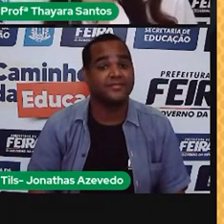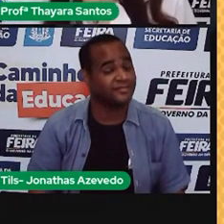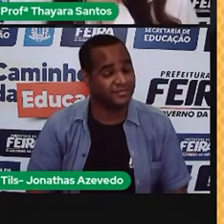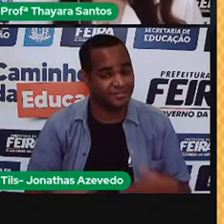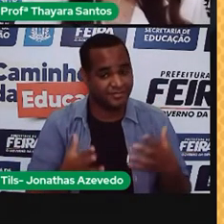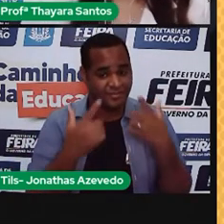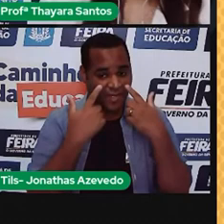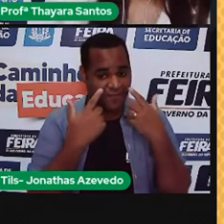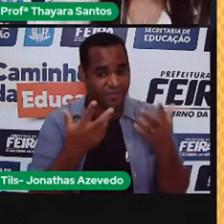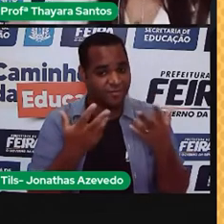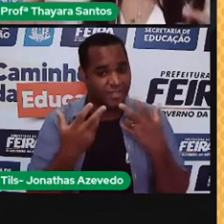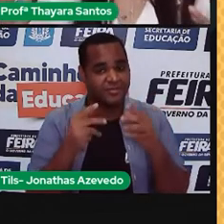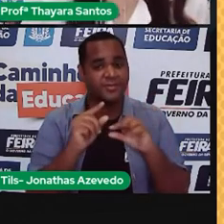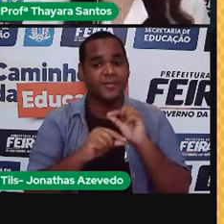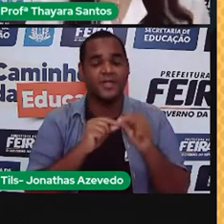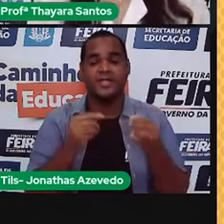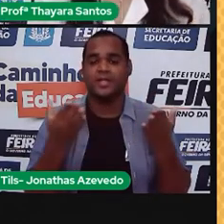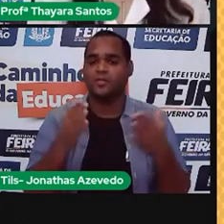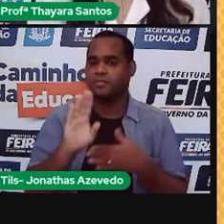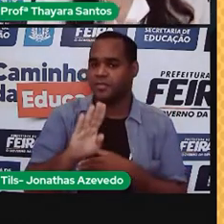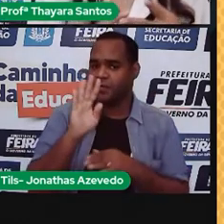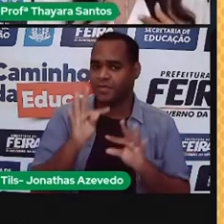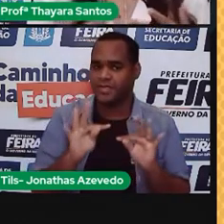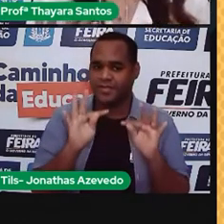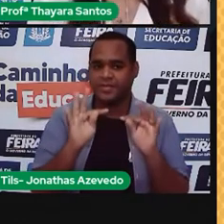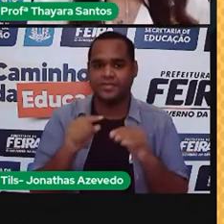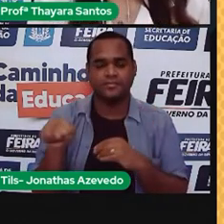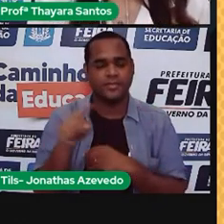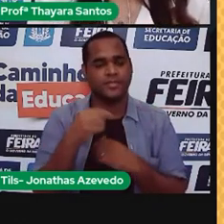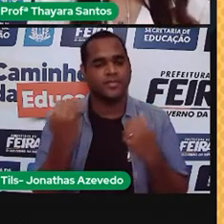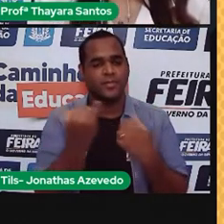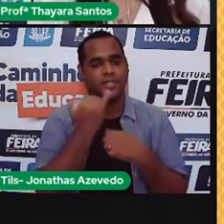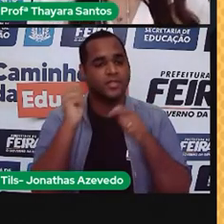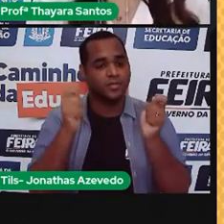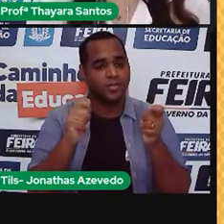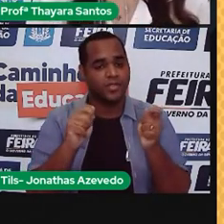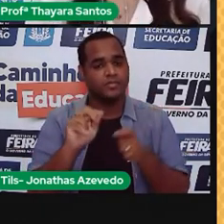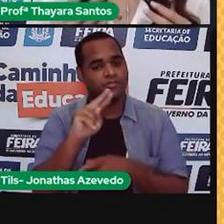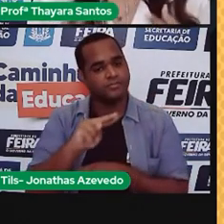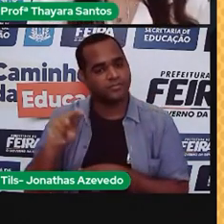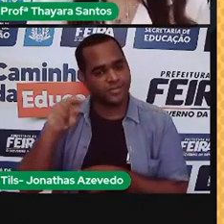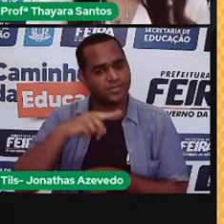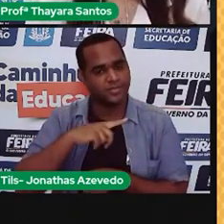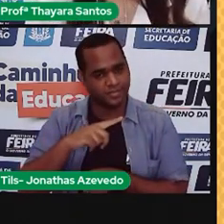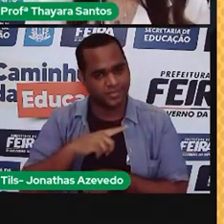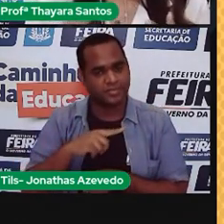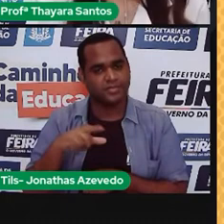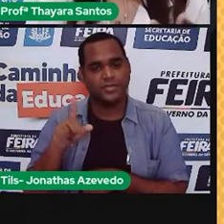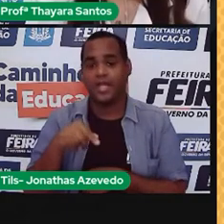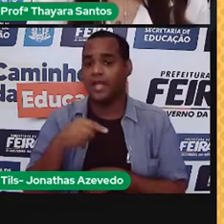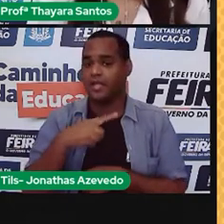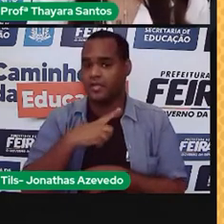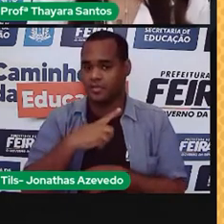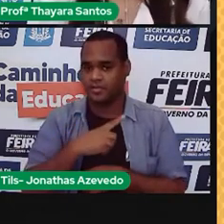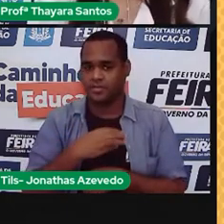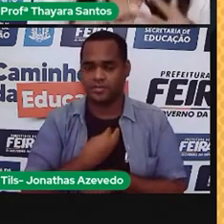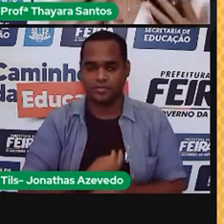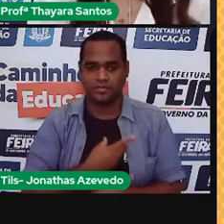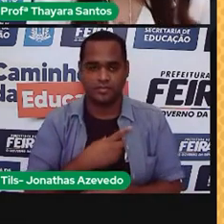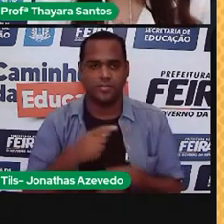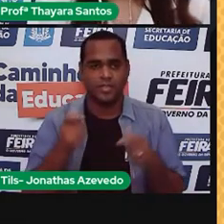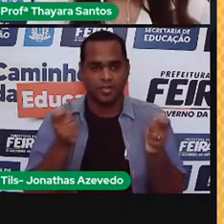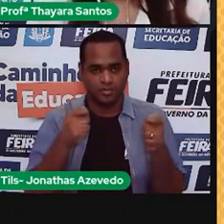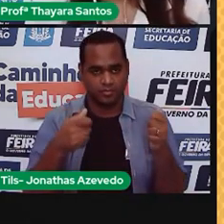Viram aí, gente? Então, a biotecnologia é muito útil no nosso cotidiano e com certeza ela tem muito potencial para se